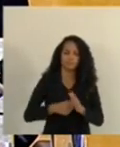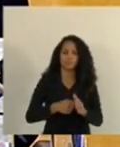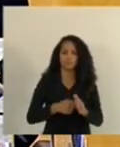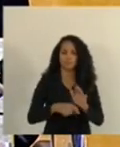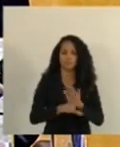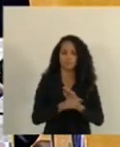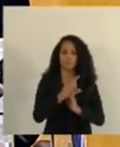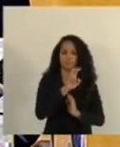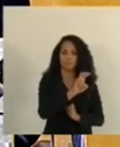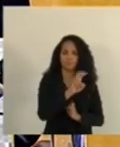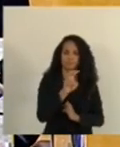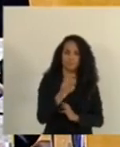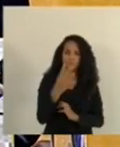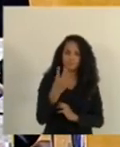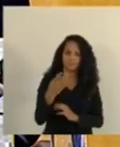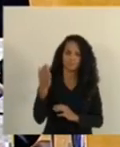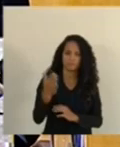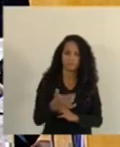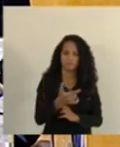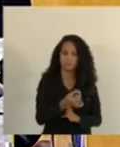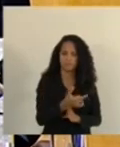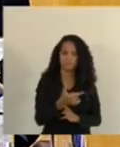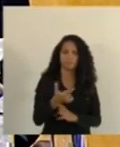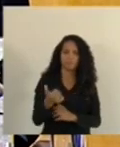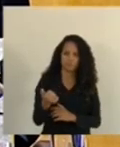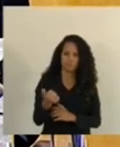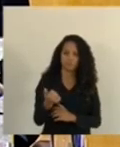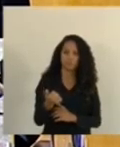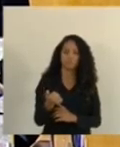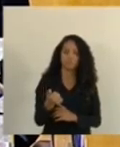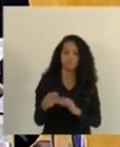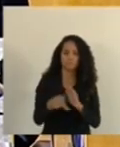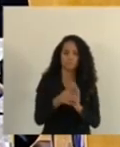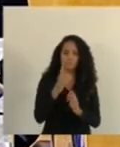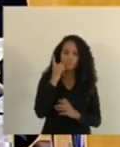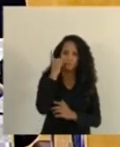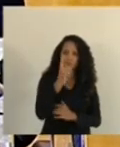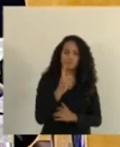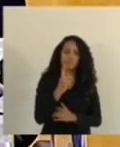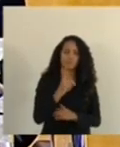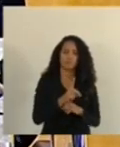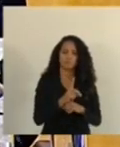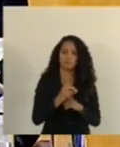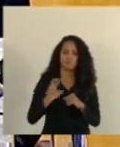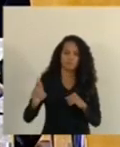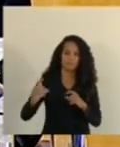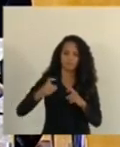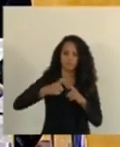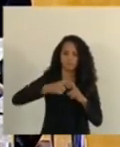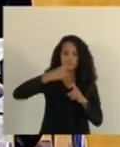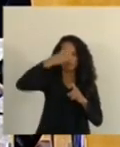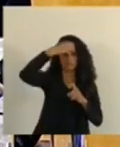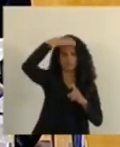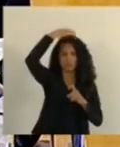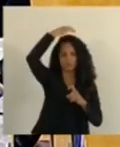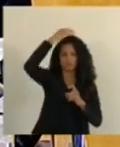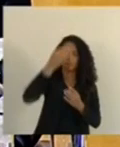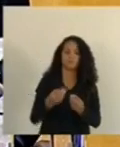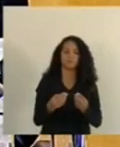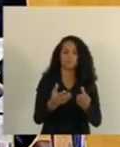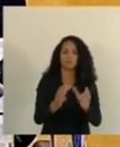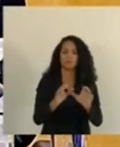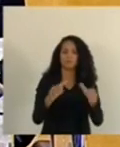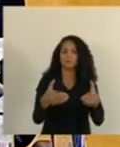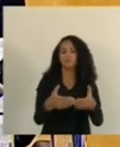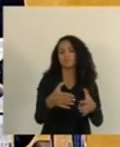554, 2021, do deputado doutor Hércules, a Comissão de Justiça, na